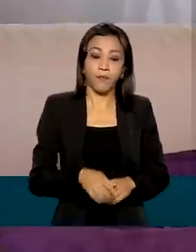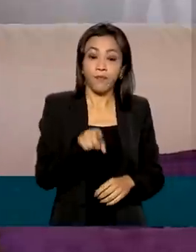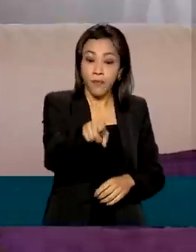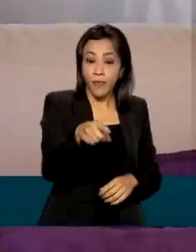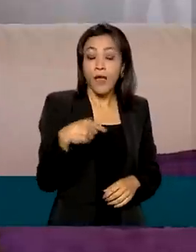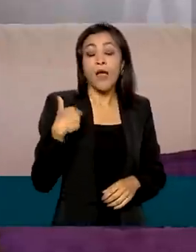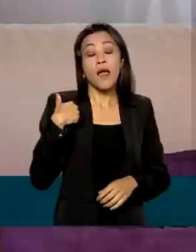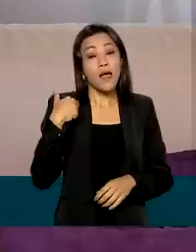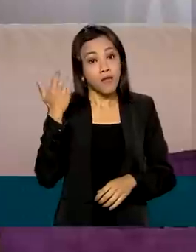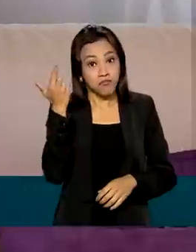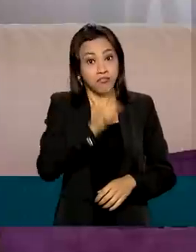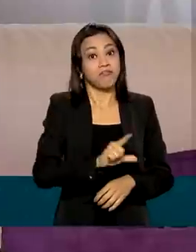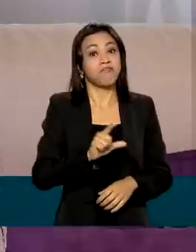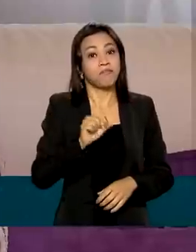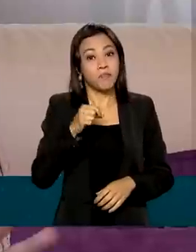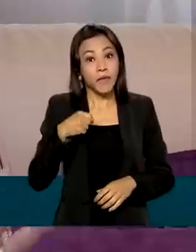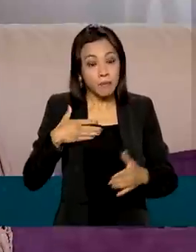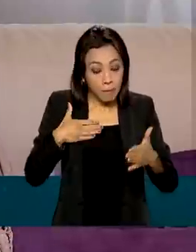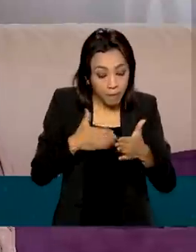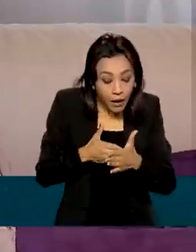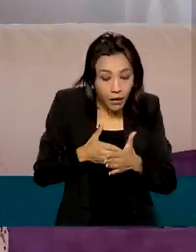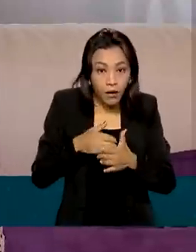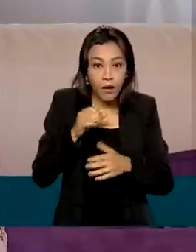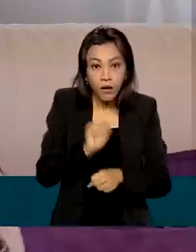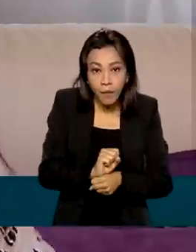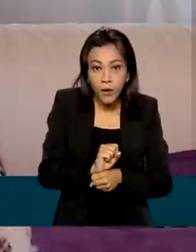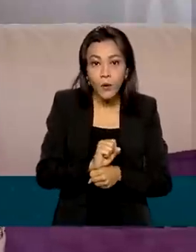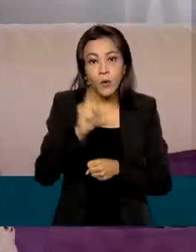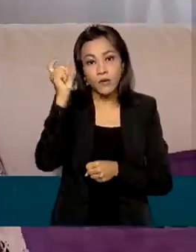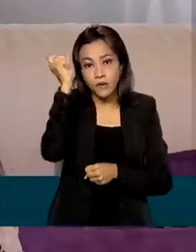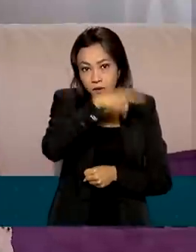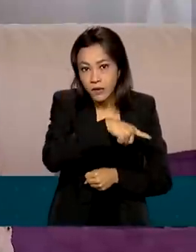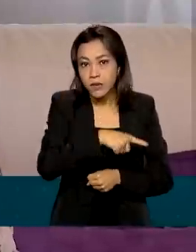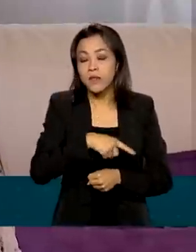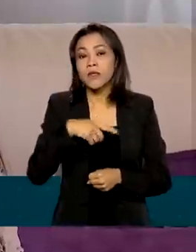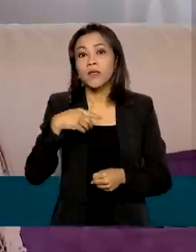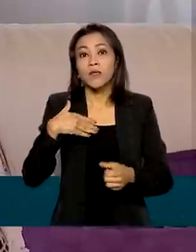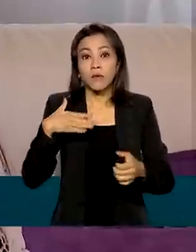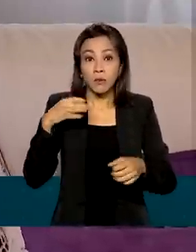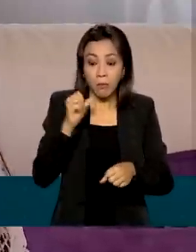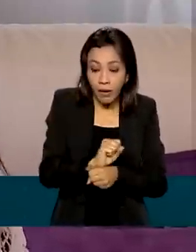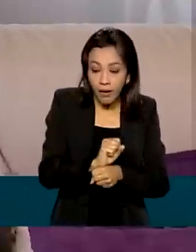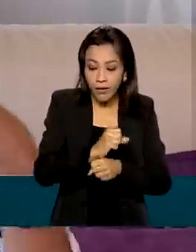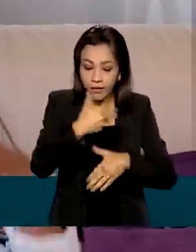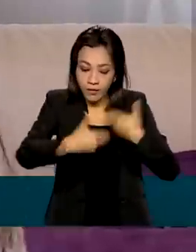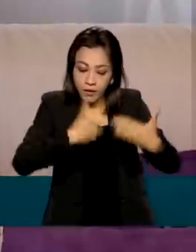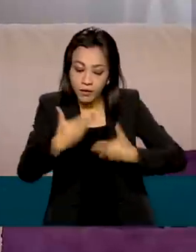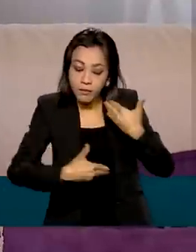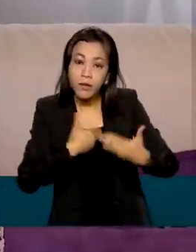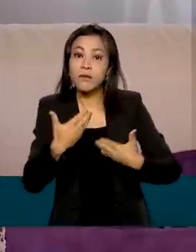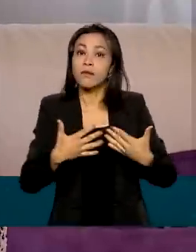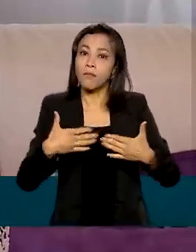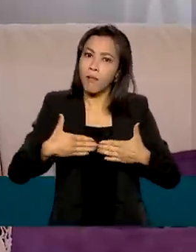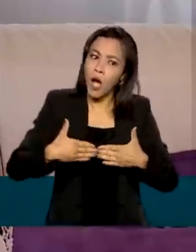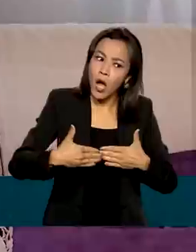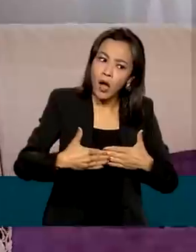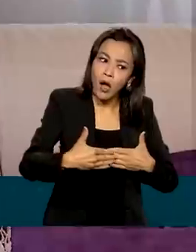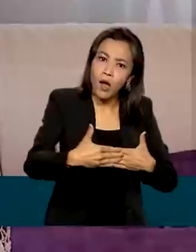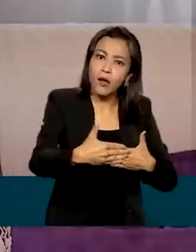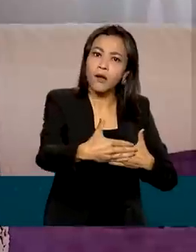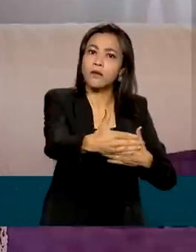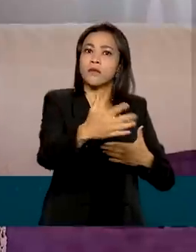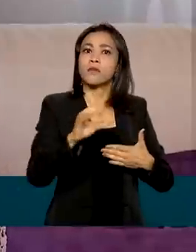tem a interrupção, existem diversos casos clínicos, né? Então, quando tem a interrupção de casos clínicos evolutivos, principalmente,